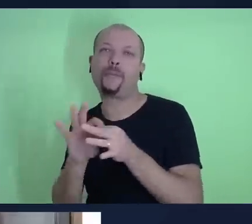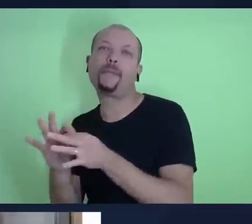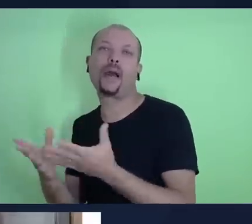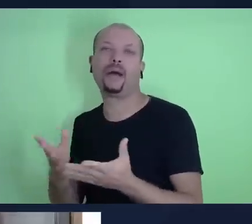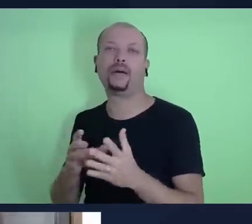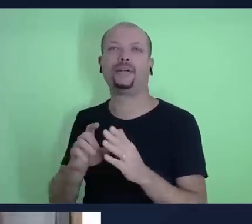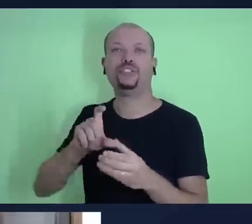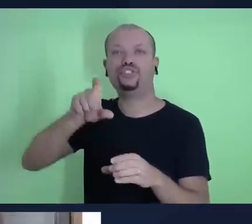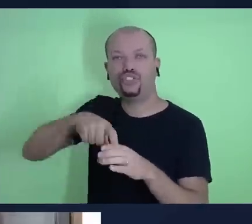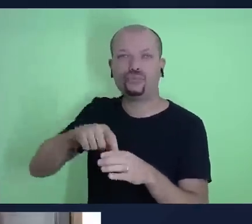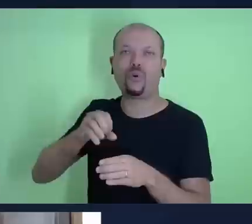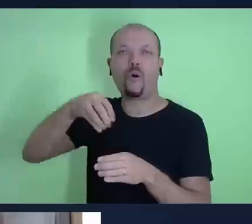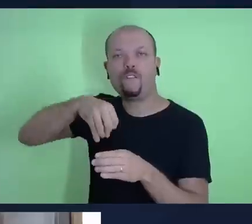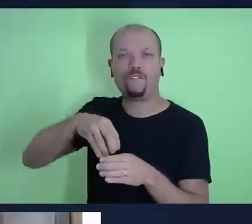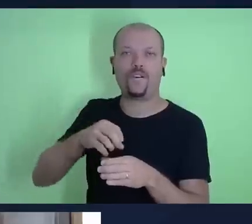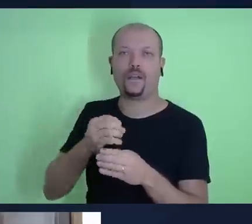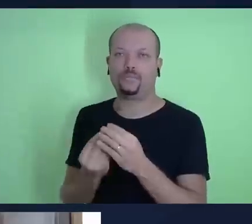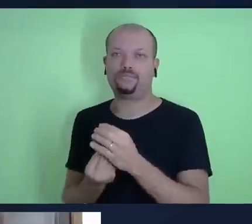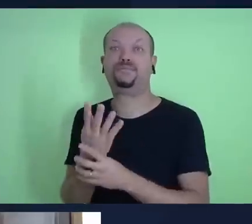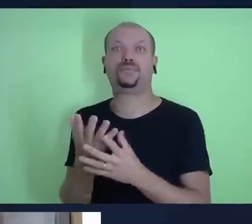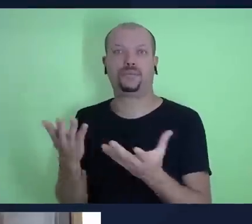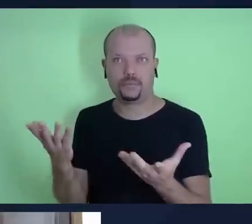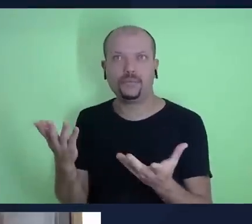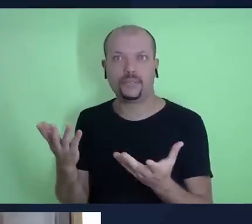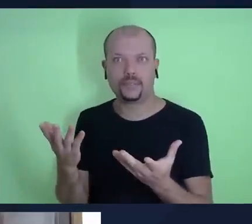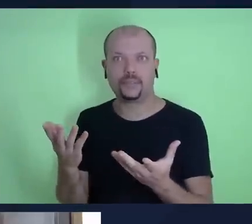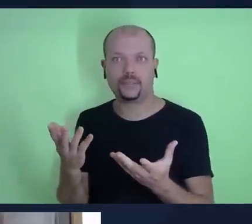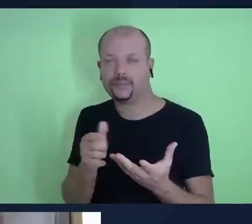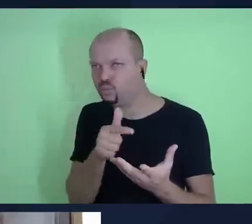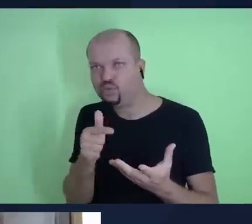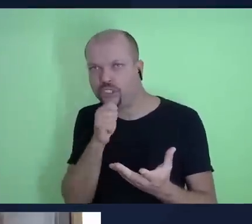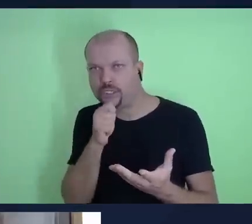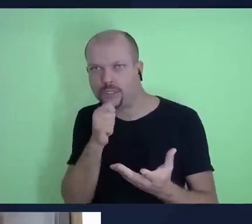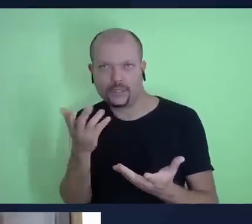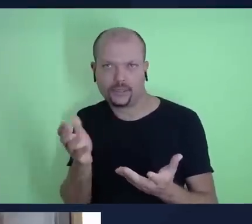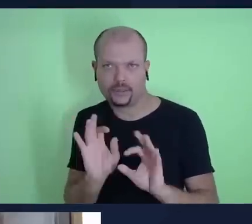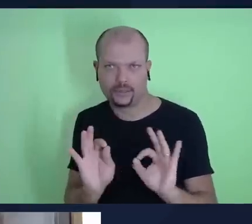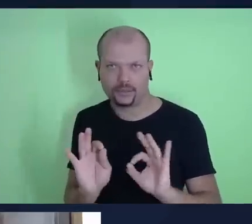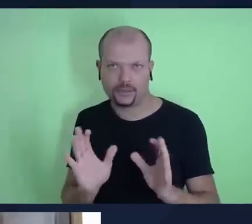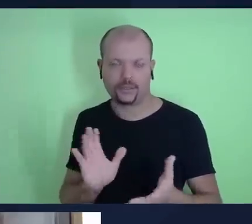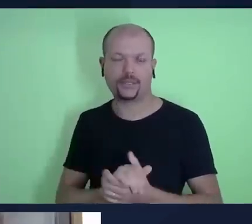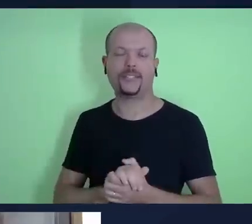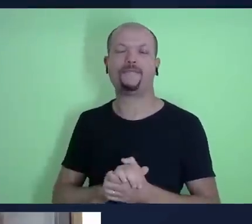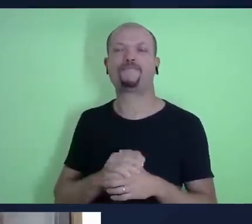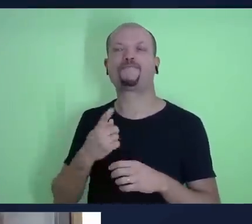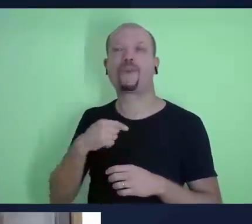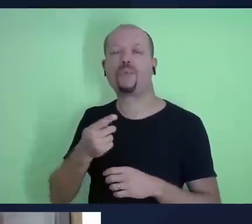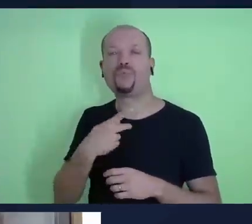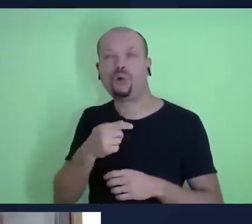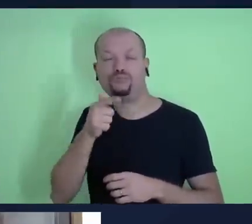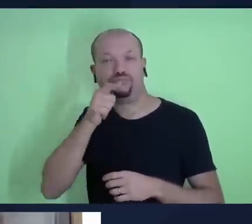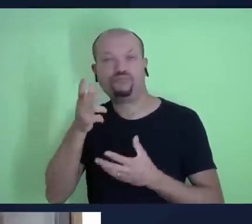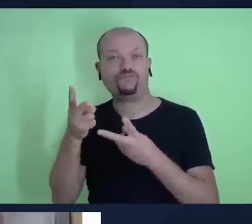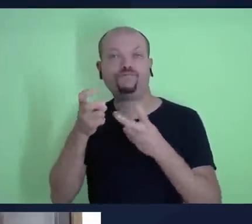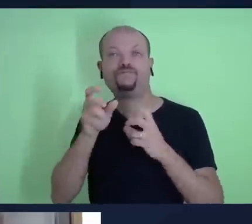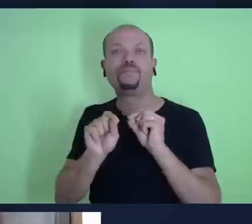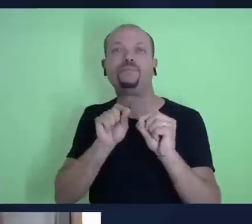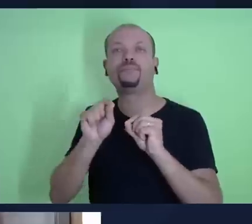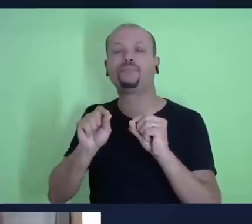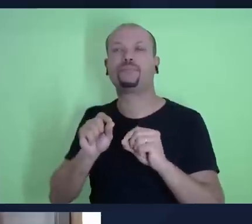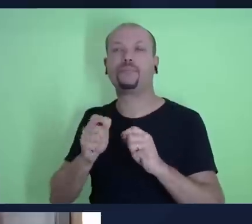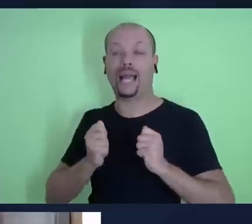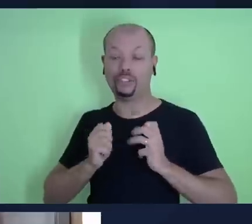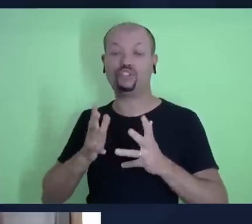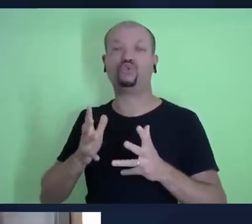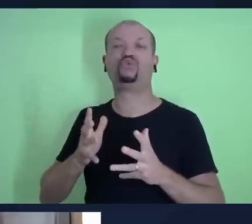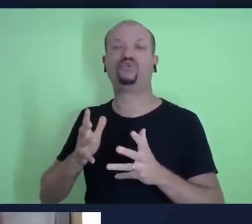foi estabelecido formalmente para o povo de Israel, né? Então a gente pode ver que o ato de dizimar, ele